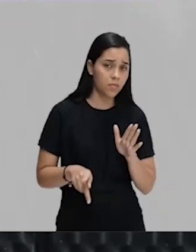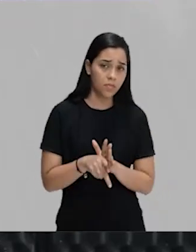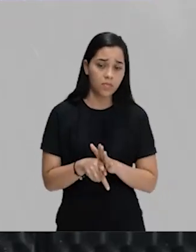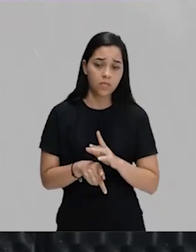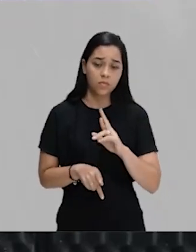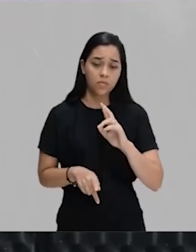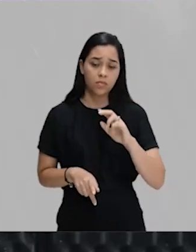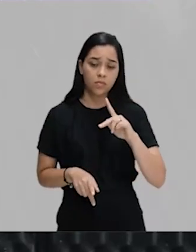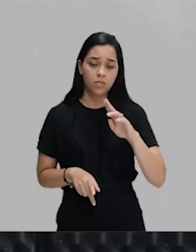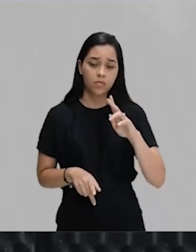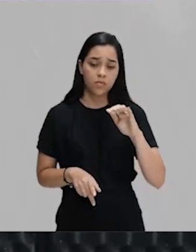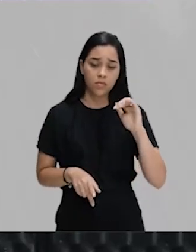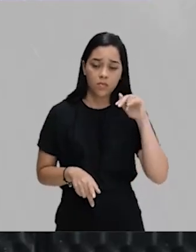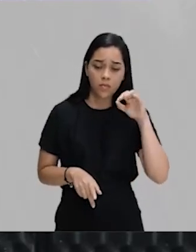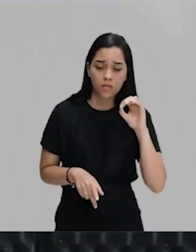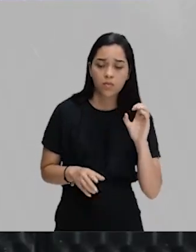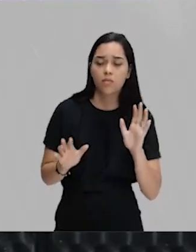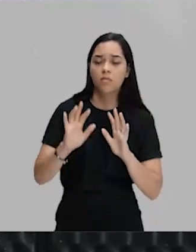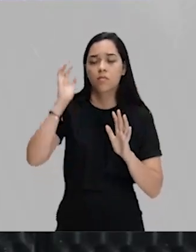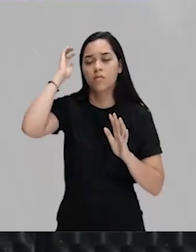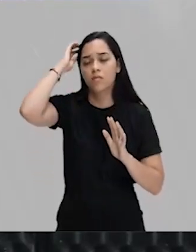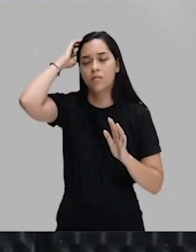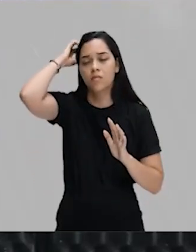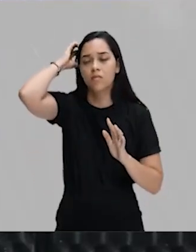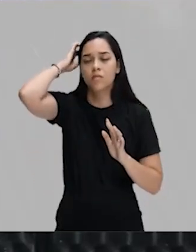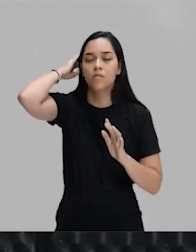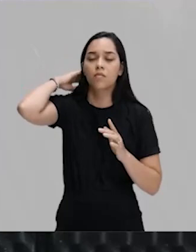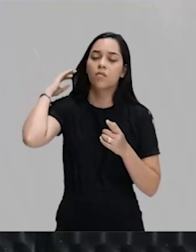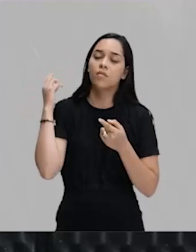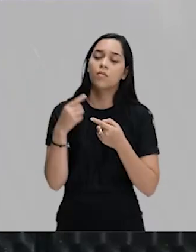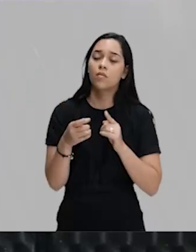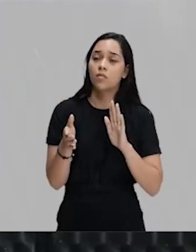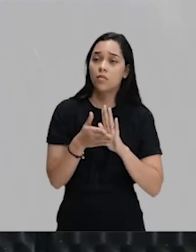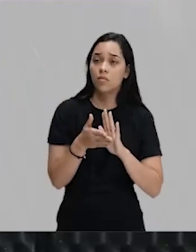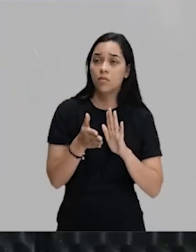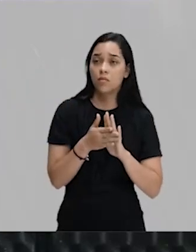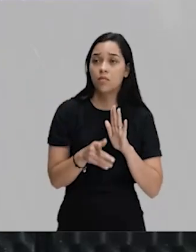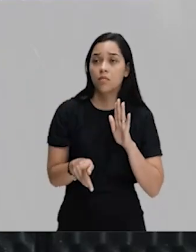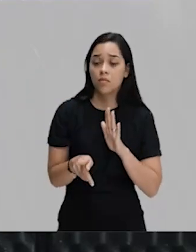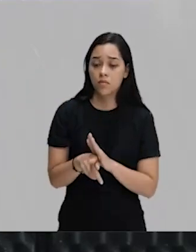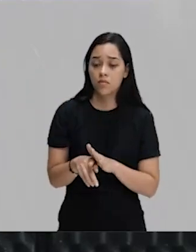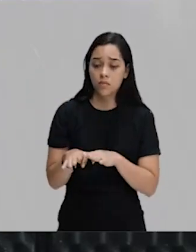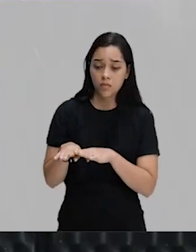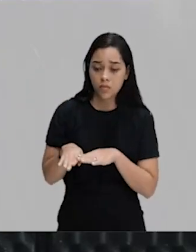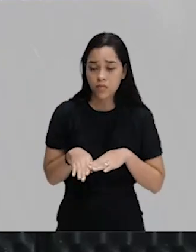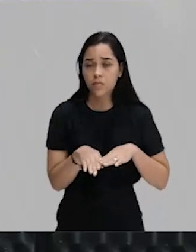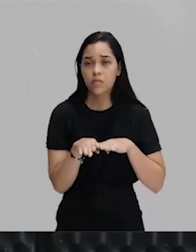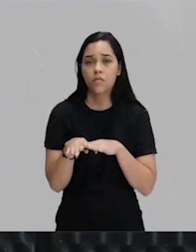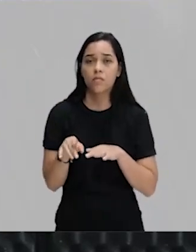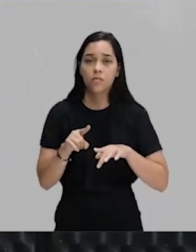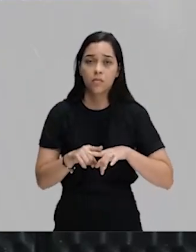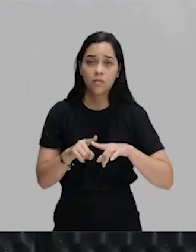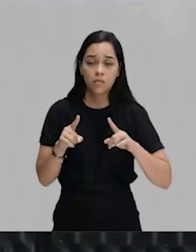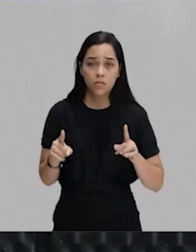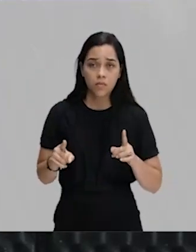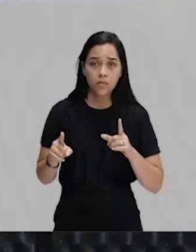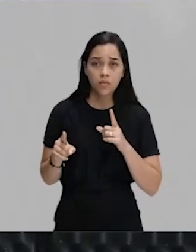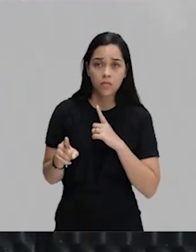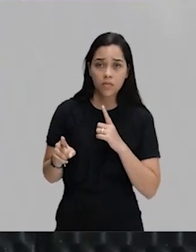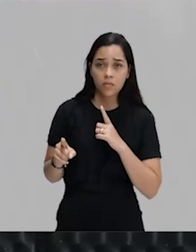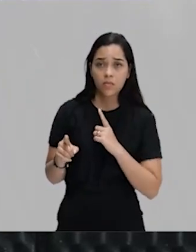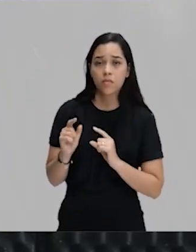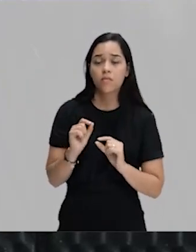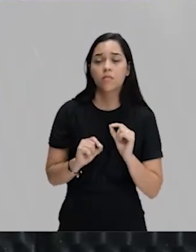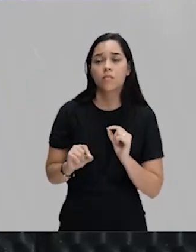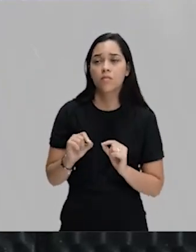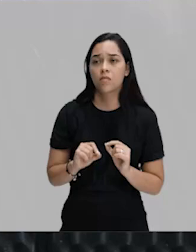republicanos. Não é isso. Até porque a proposta da República é uma proposta de laicismo. Mas a Igreja, ao